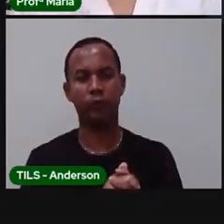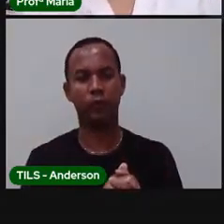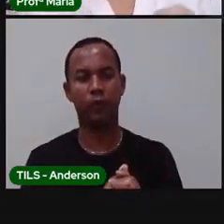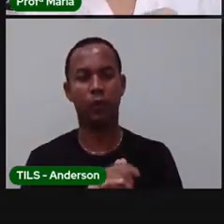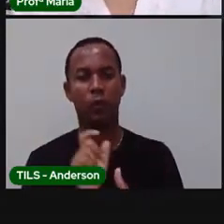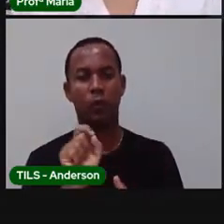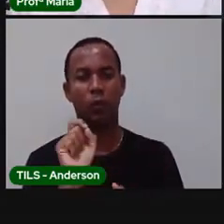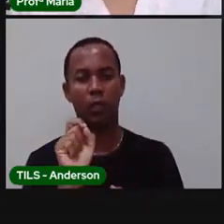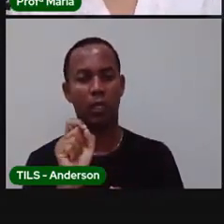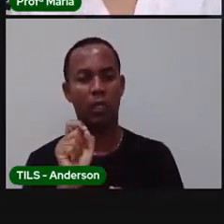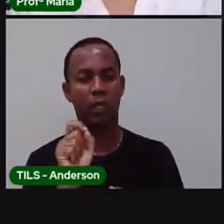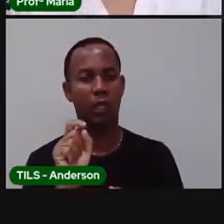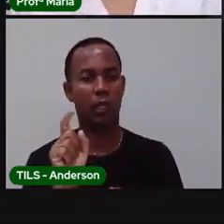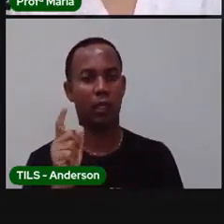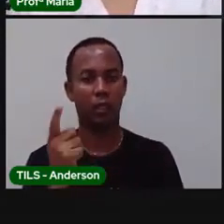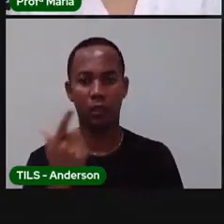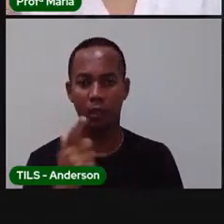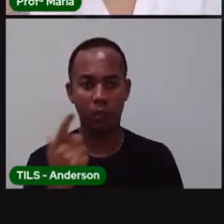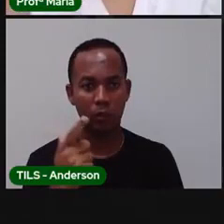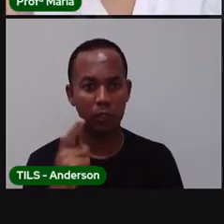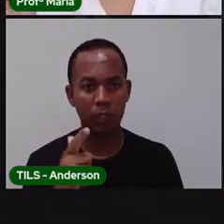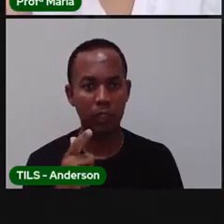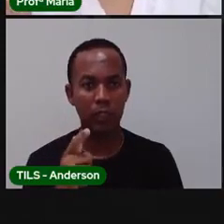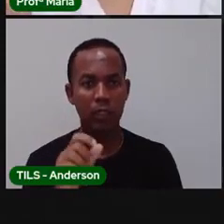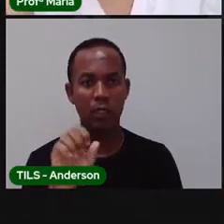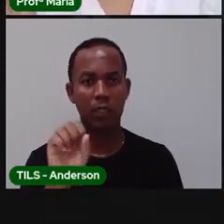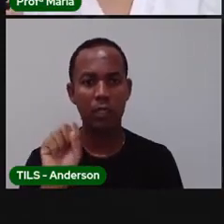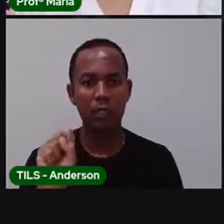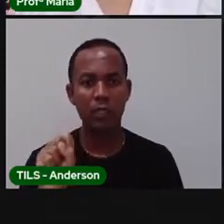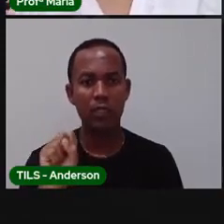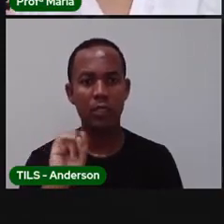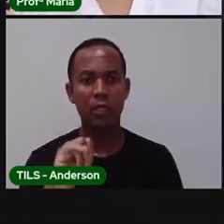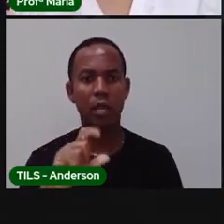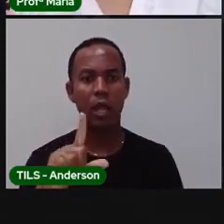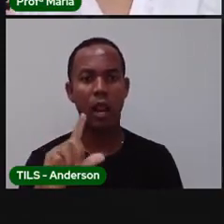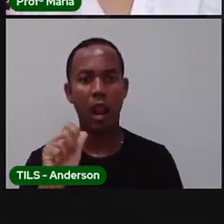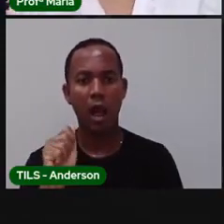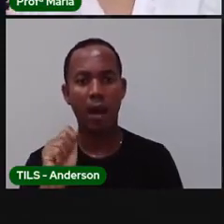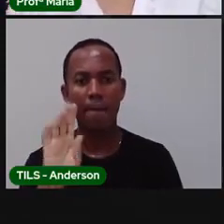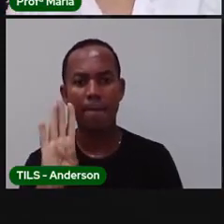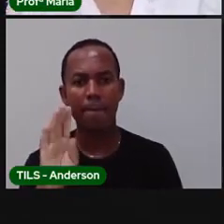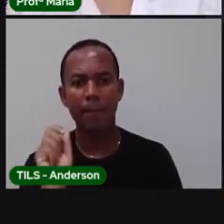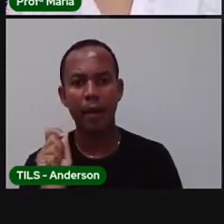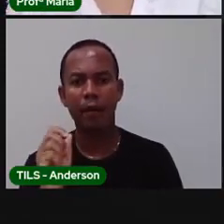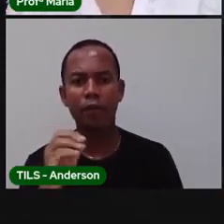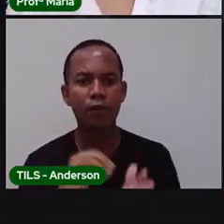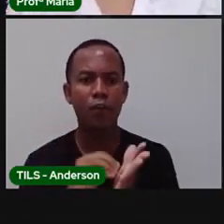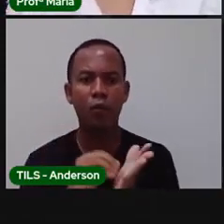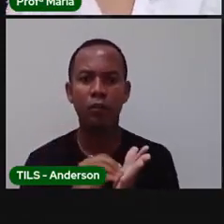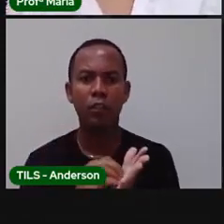é o quê? Não tem sílaba sem o quê? Vó-gal. Certo?